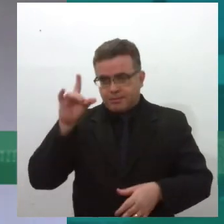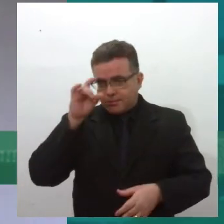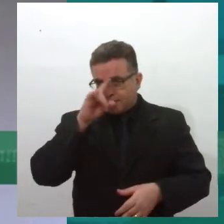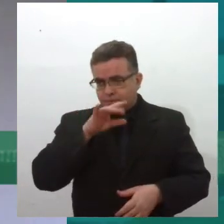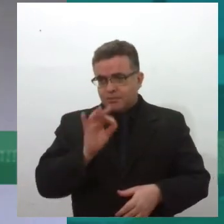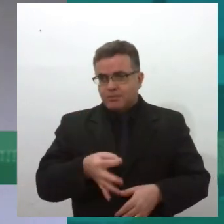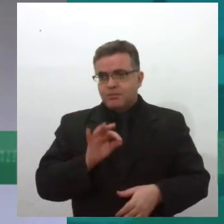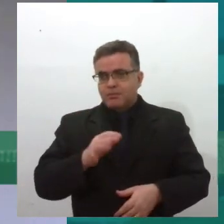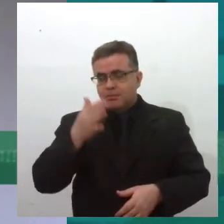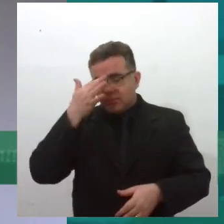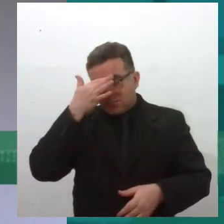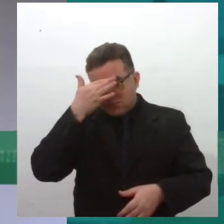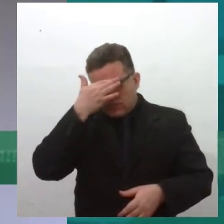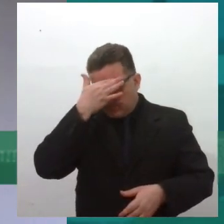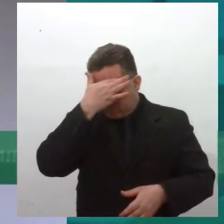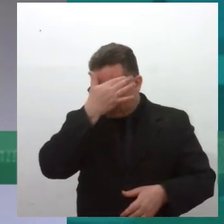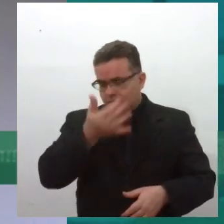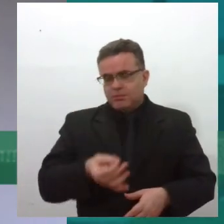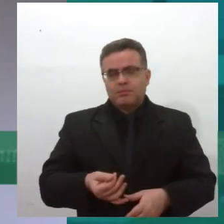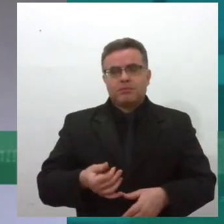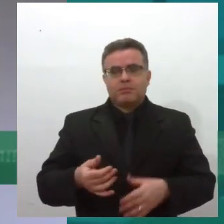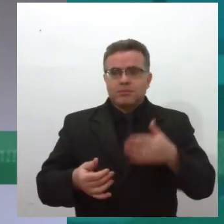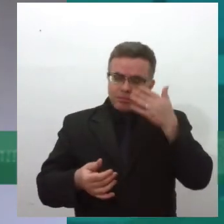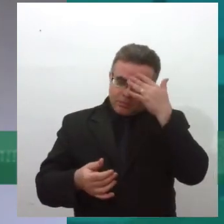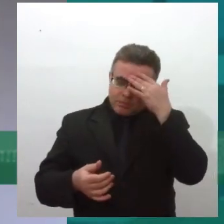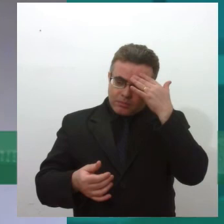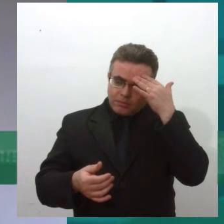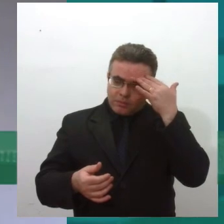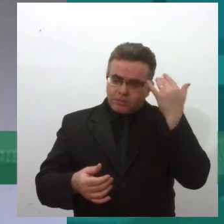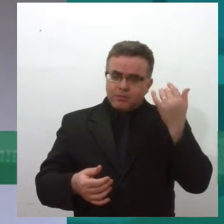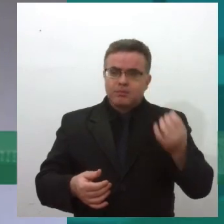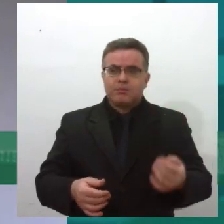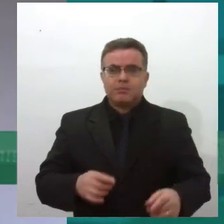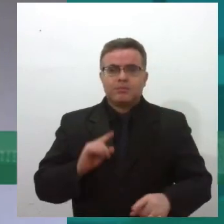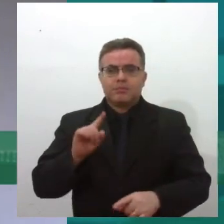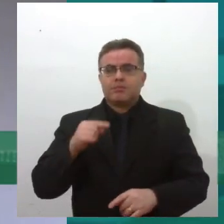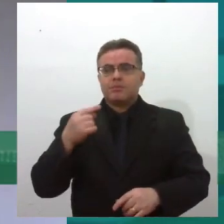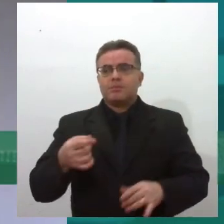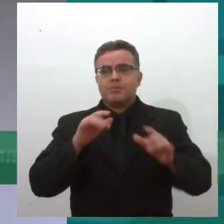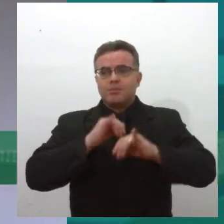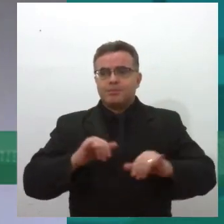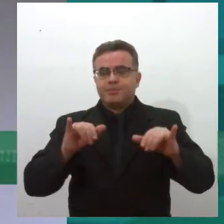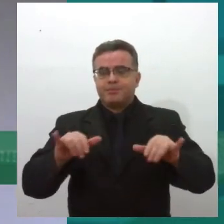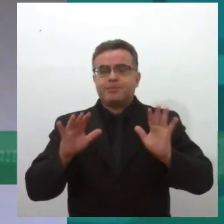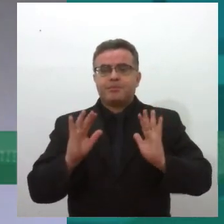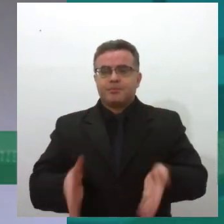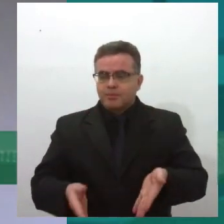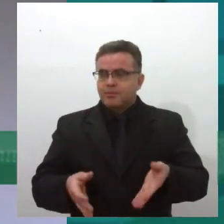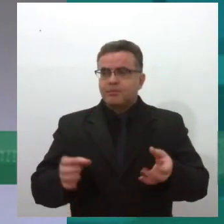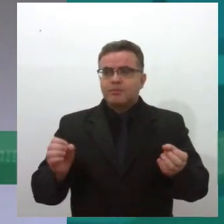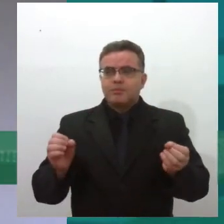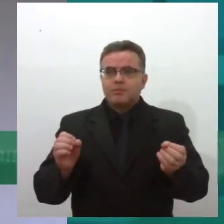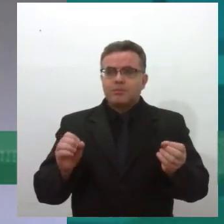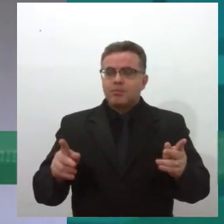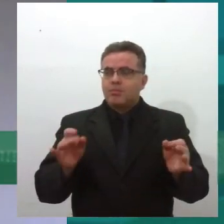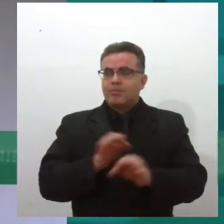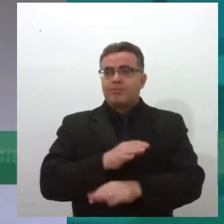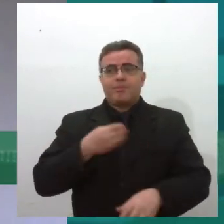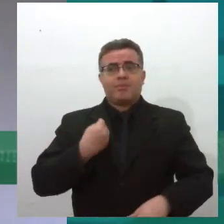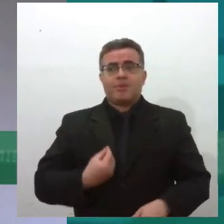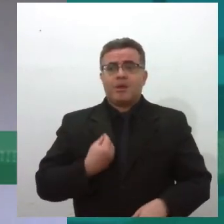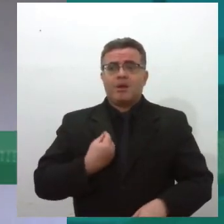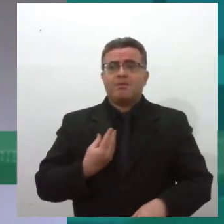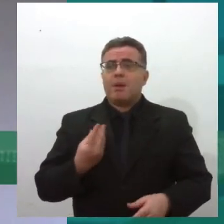dor, e aí, de repente, essa pessoa, depois do transplante, não consegue ter uma qualidade de vida, né,